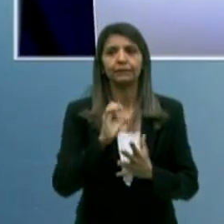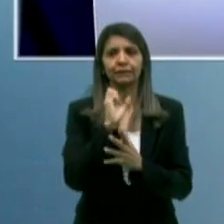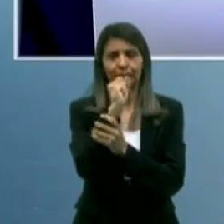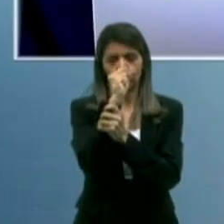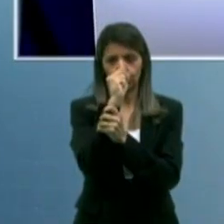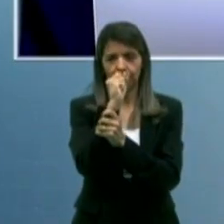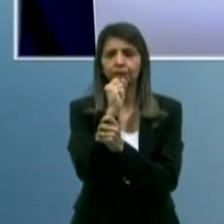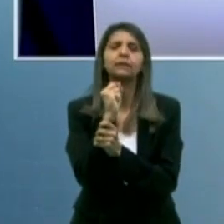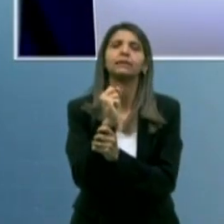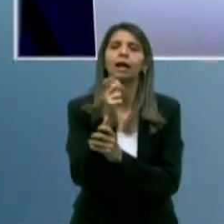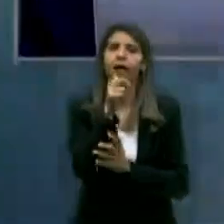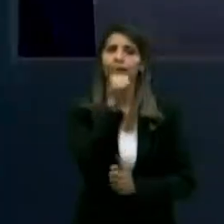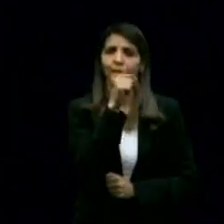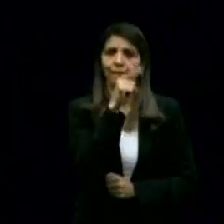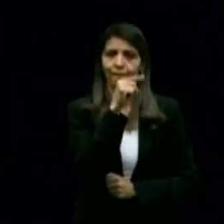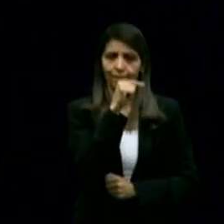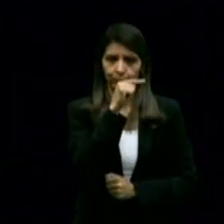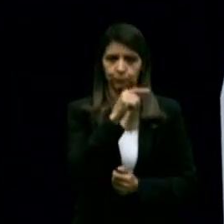30 segundos.